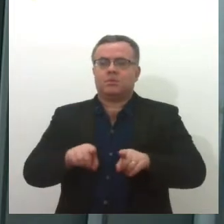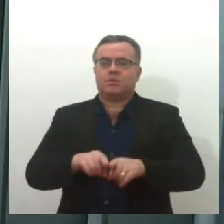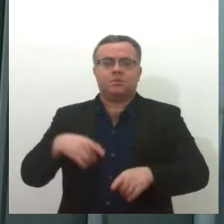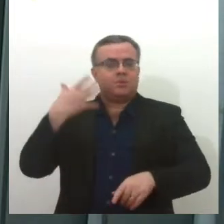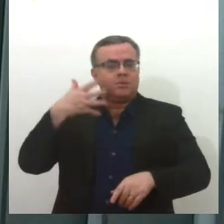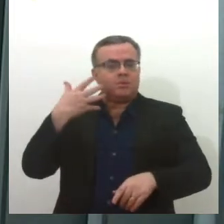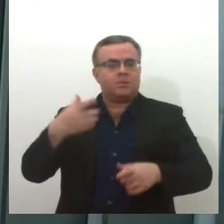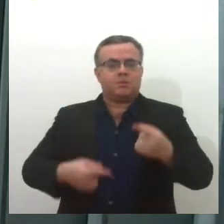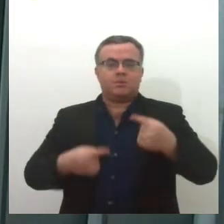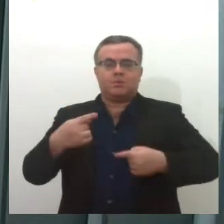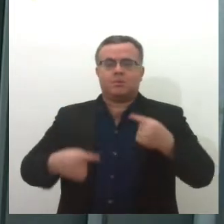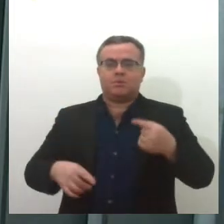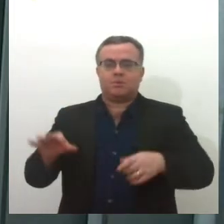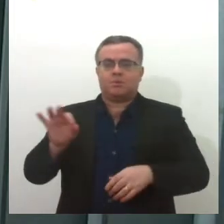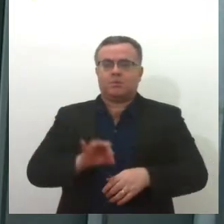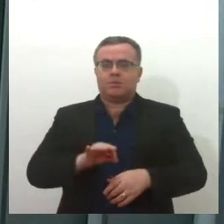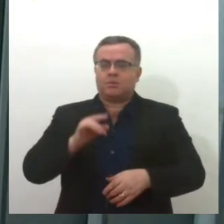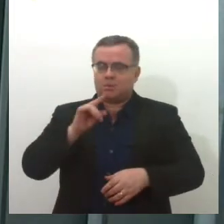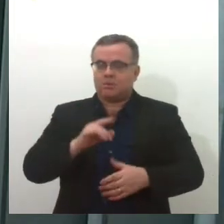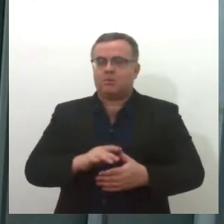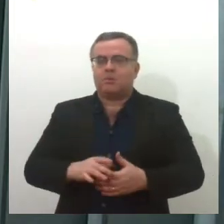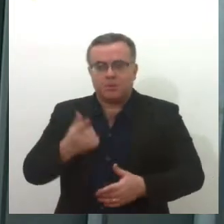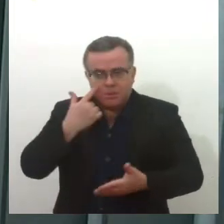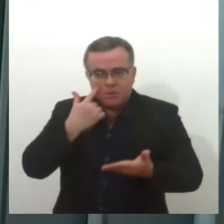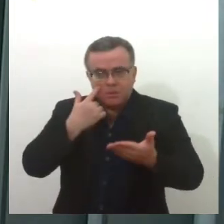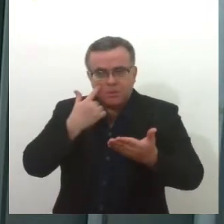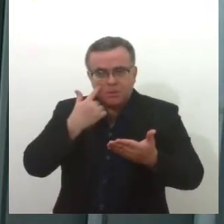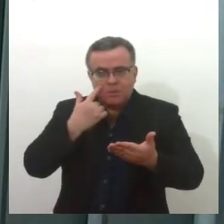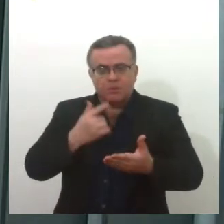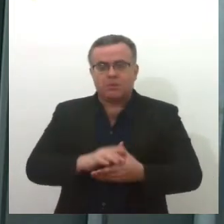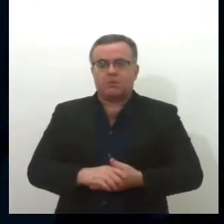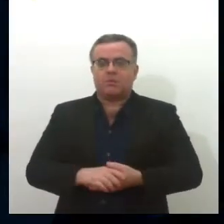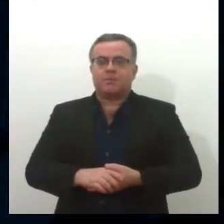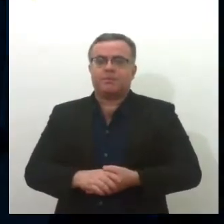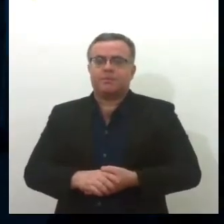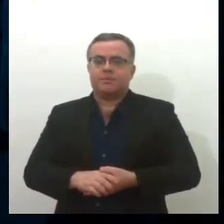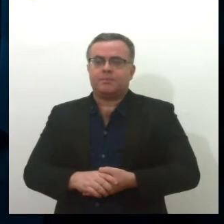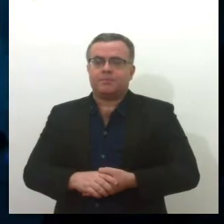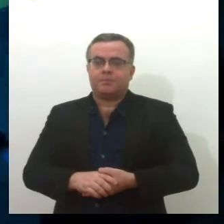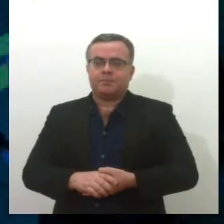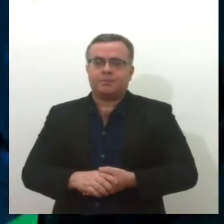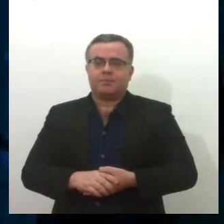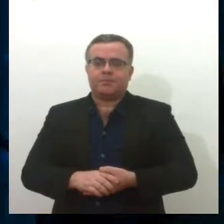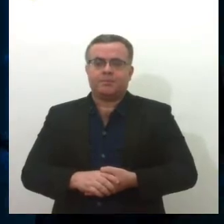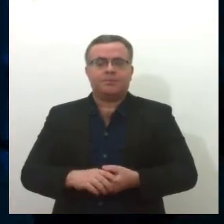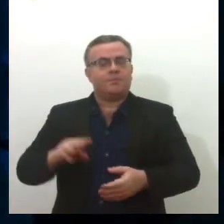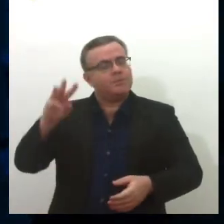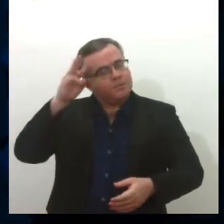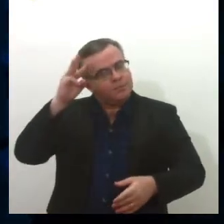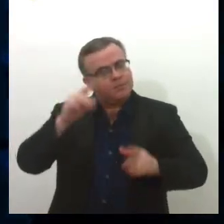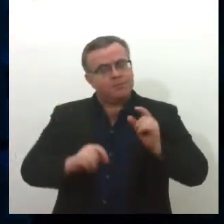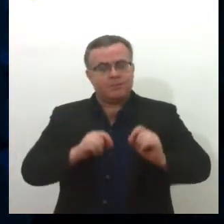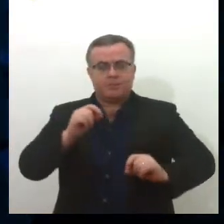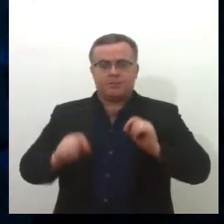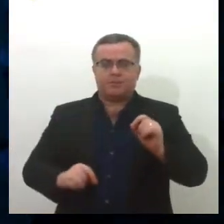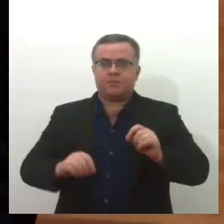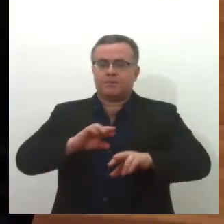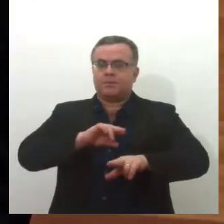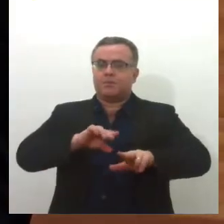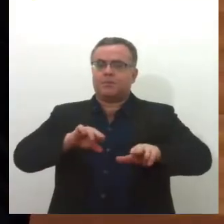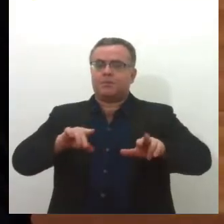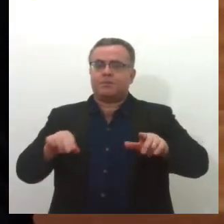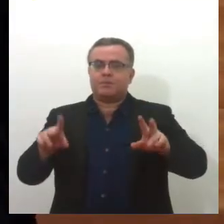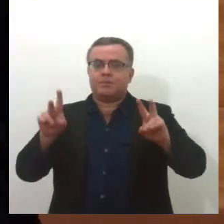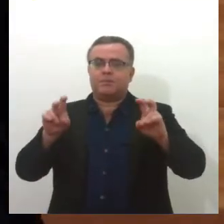política de cotas na UFS. Vamos ver como foi. Terça-feira. Vários assuntos